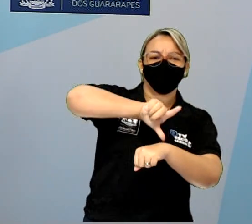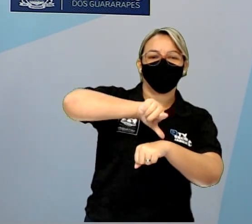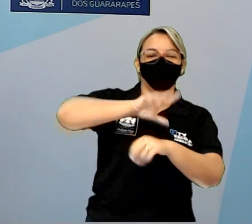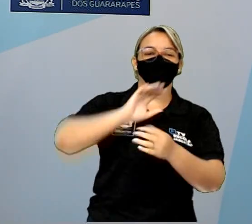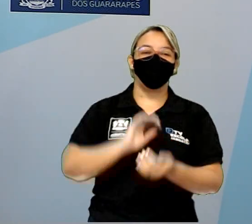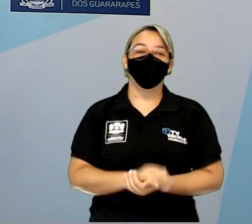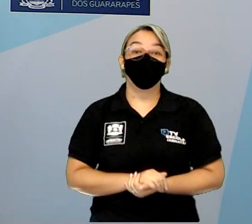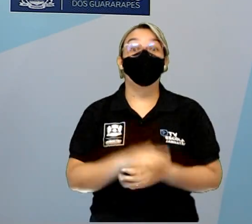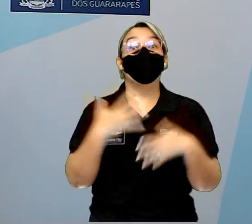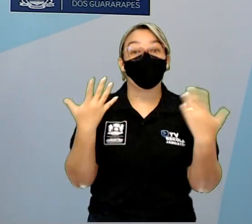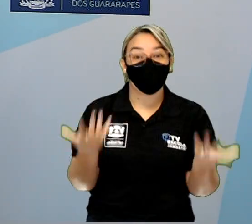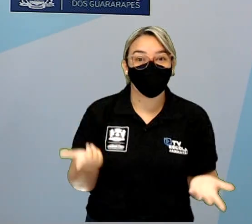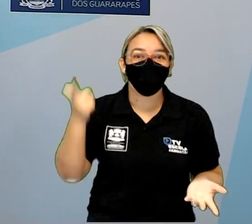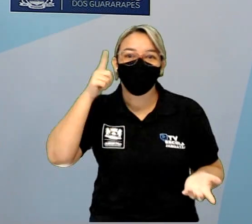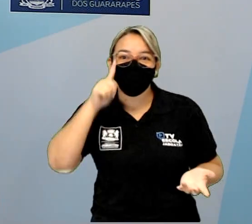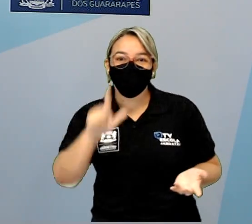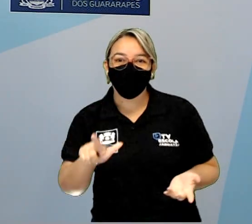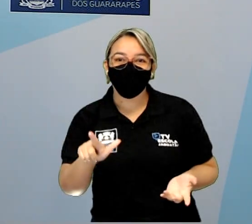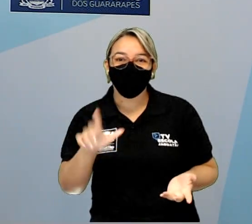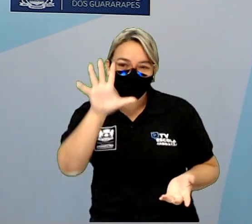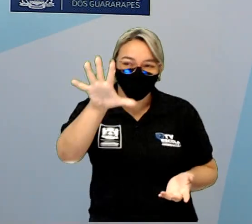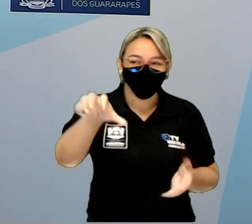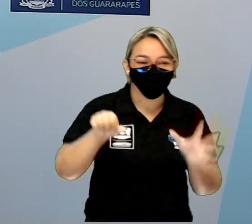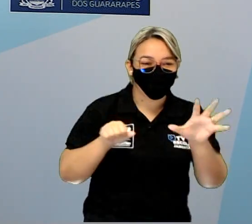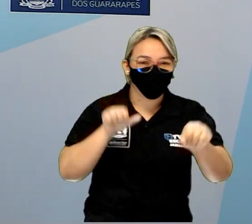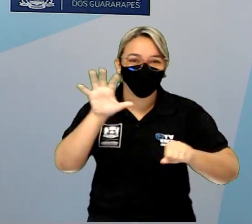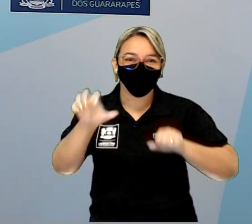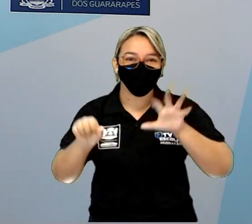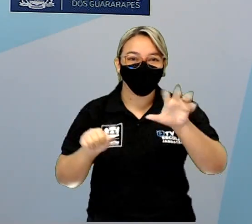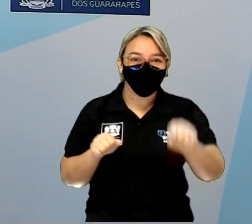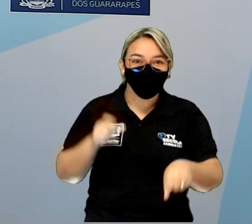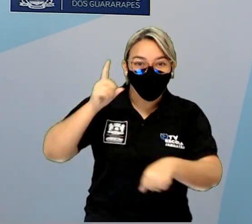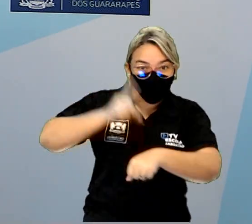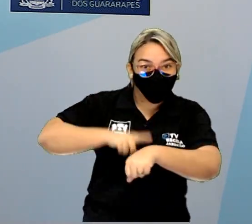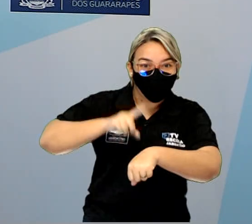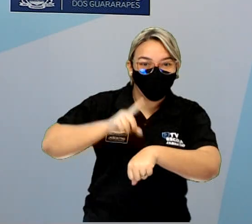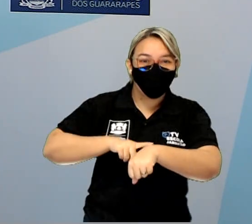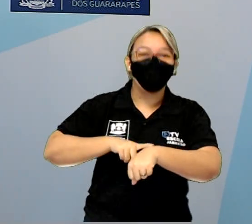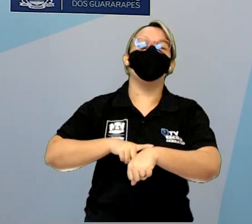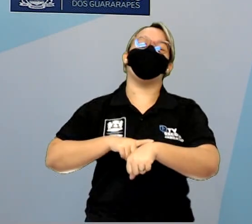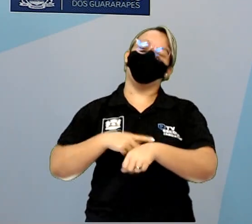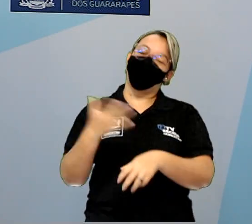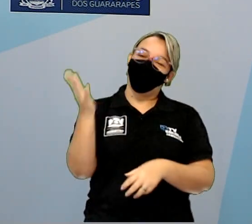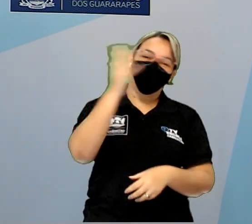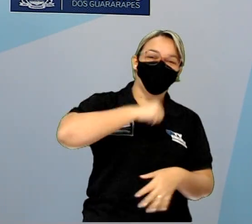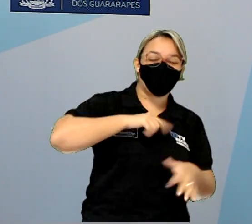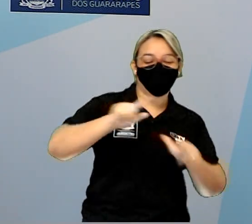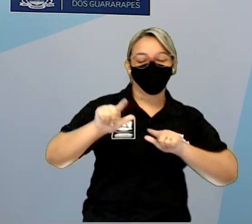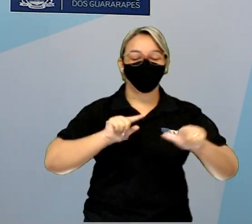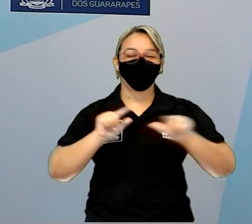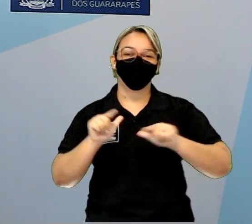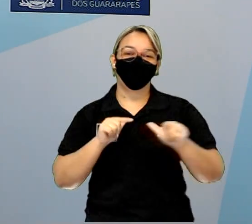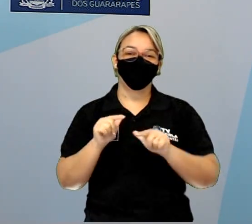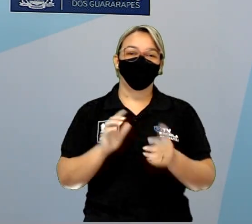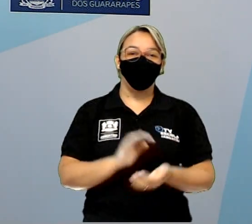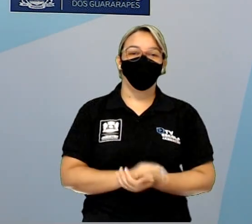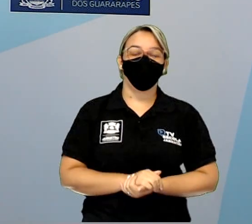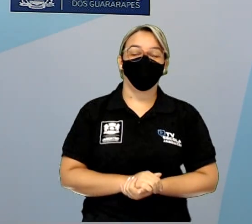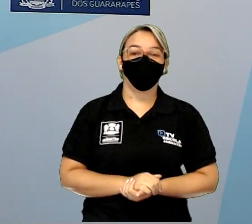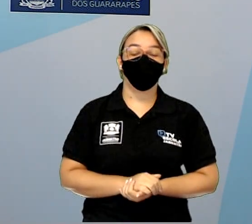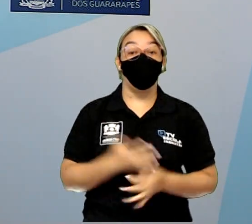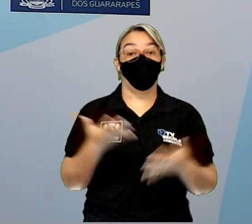E aí, conseguiram pegar o material nesse tempo? Então, vamos trabalhar. Olha só,